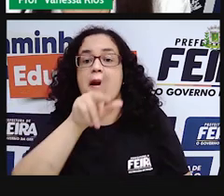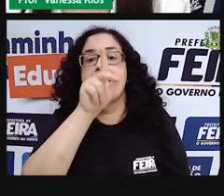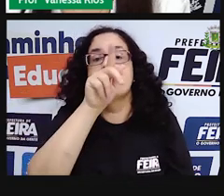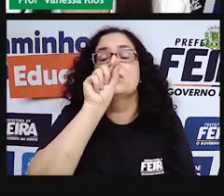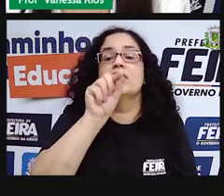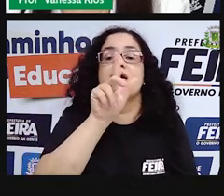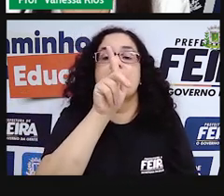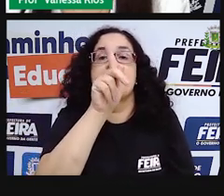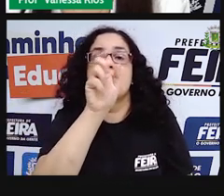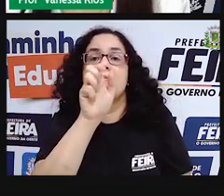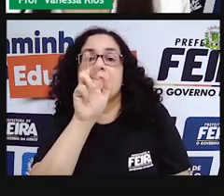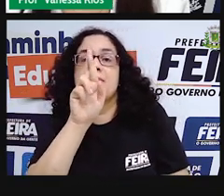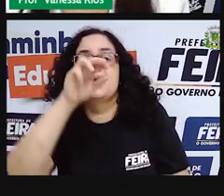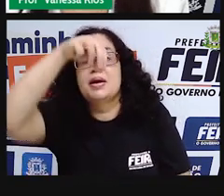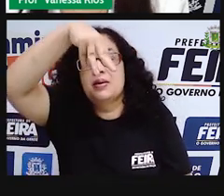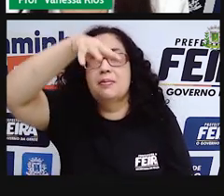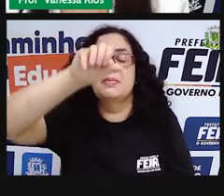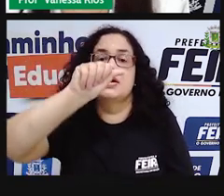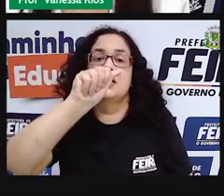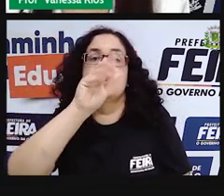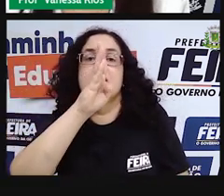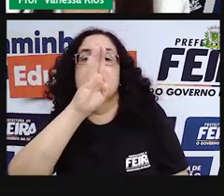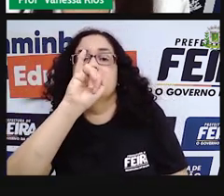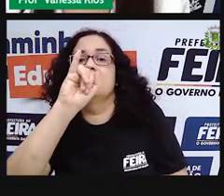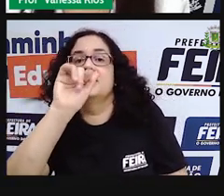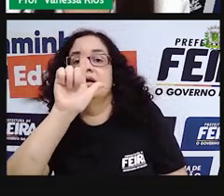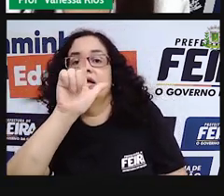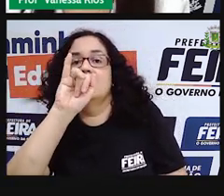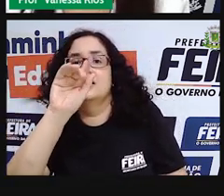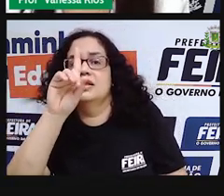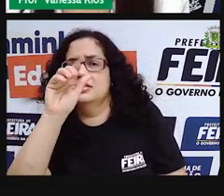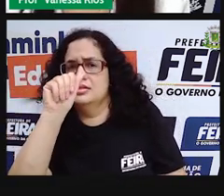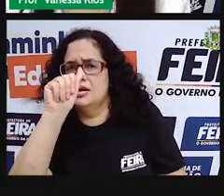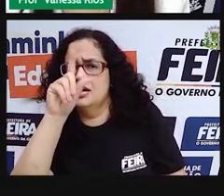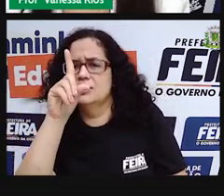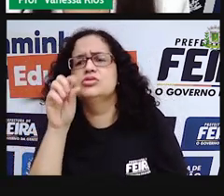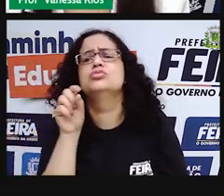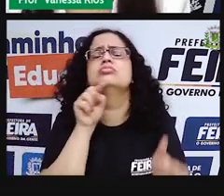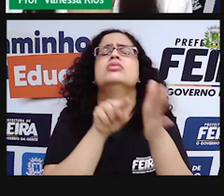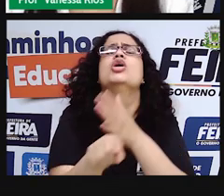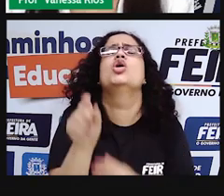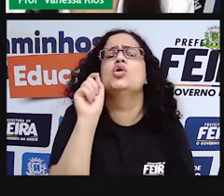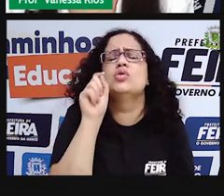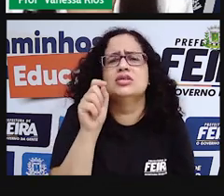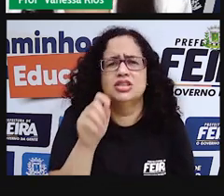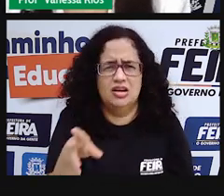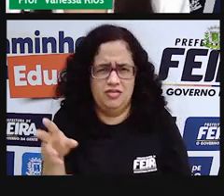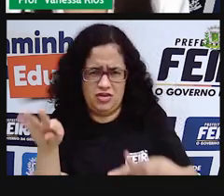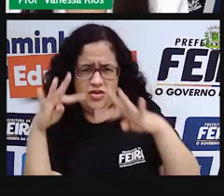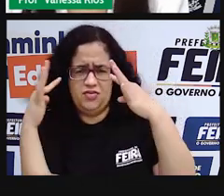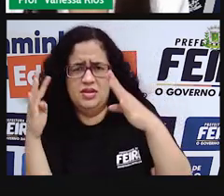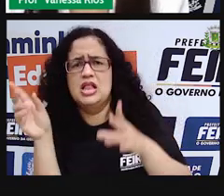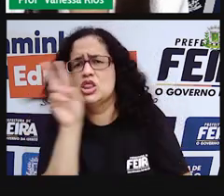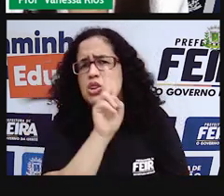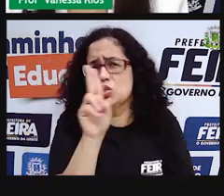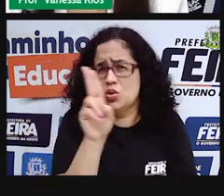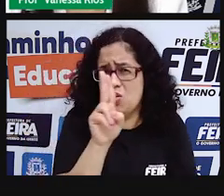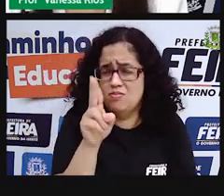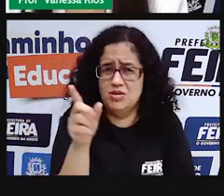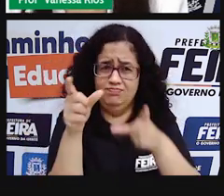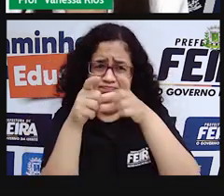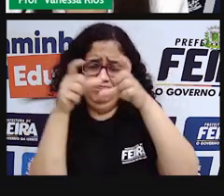permeabilidade? Olha só, é uma pergunta, hein? Já ouviram falar neste nome assim tão